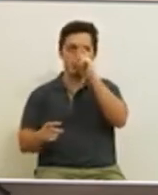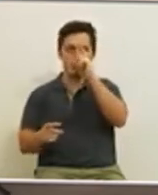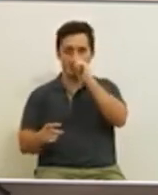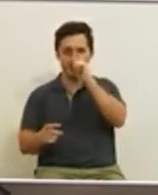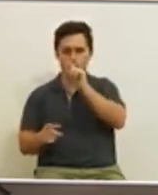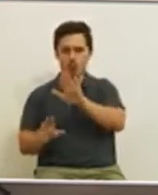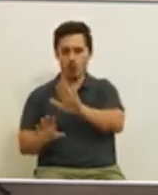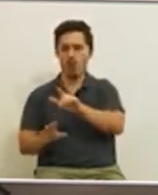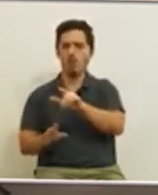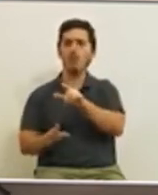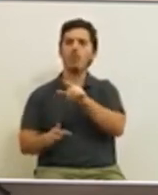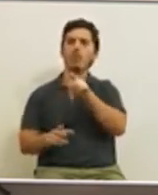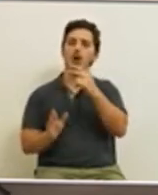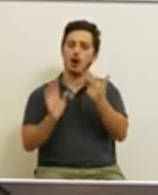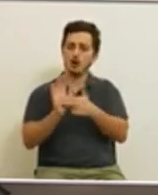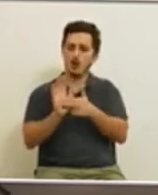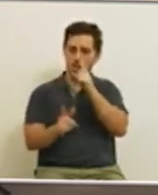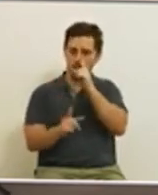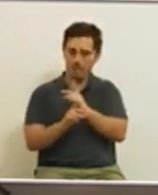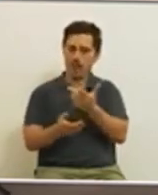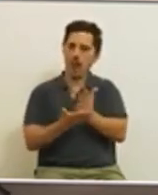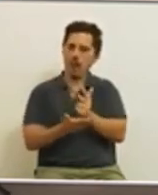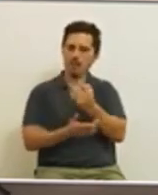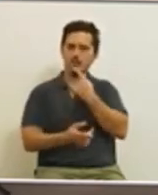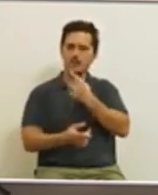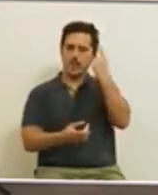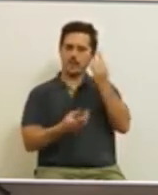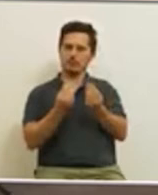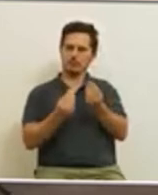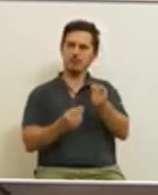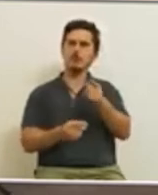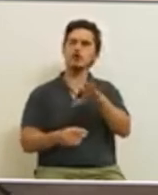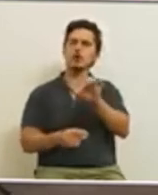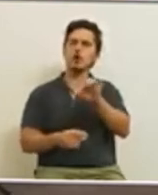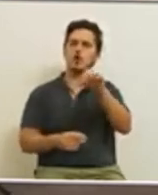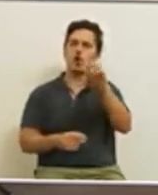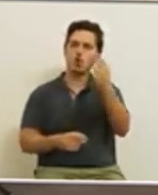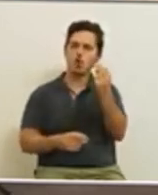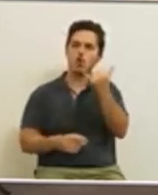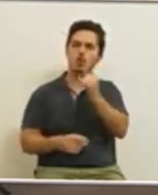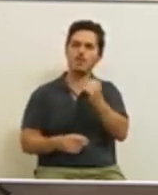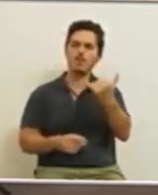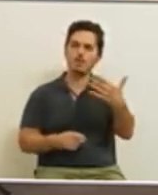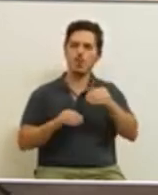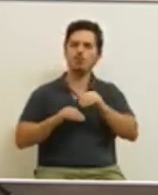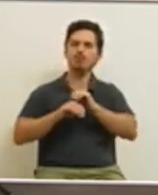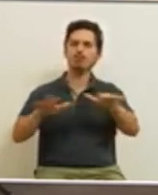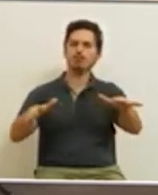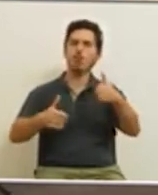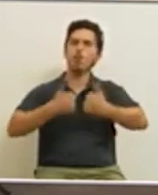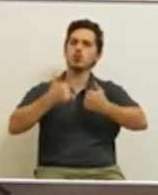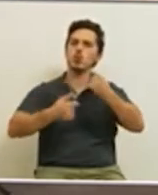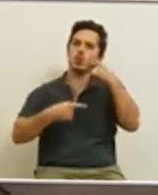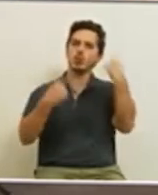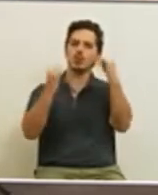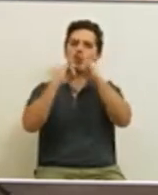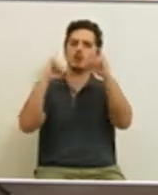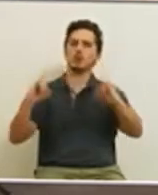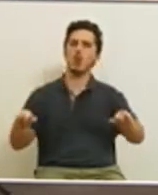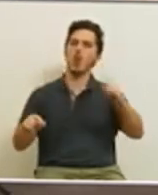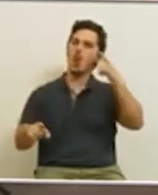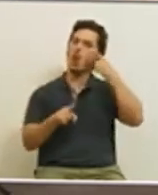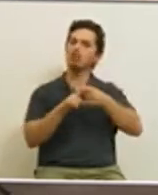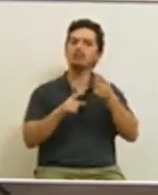sujeita. Pelas mesmas razões, o LIVRE estranhou o lançamento, a 18 de outubro de 2021, de um concurso público internacional